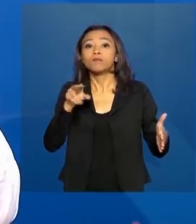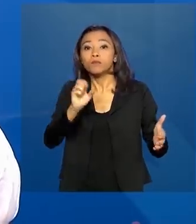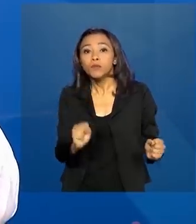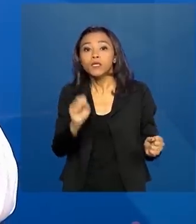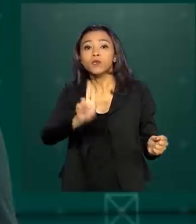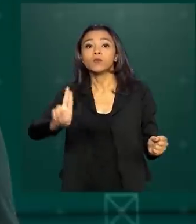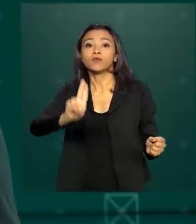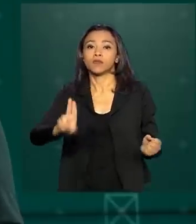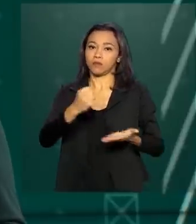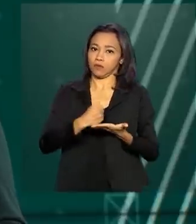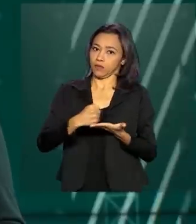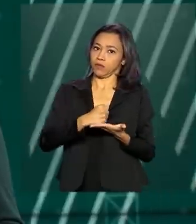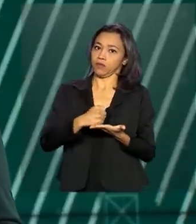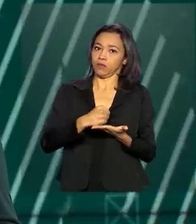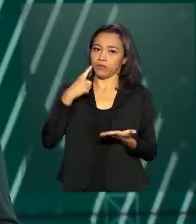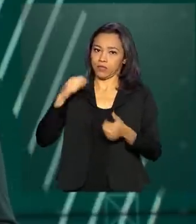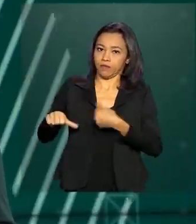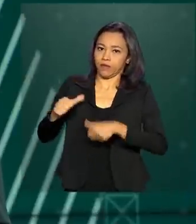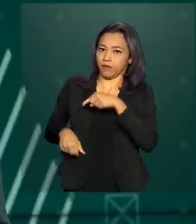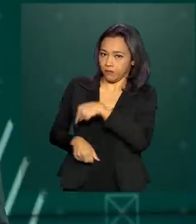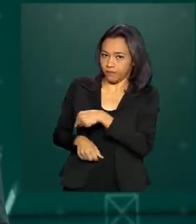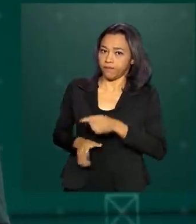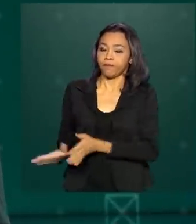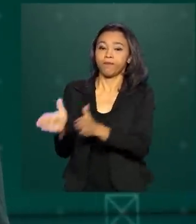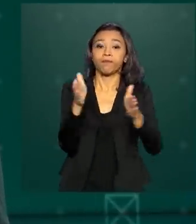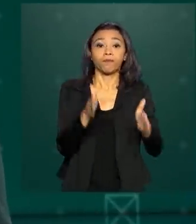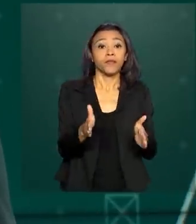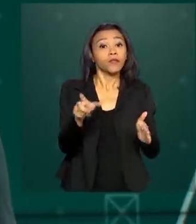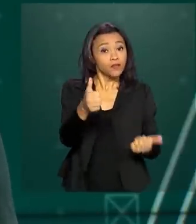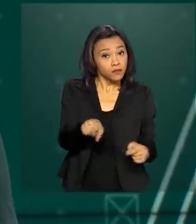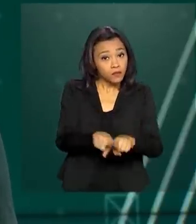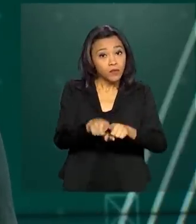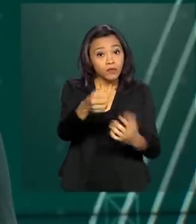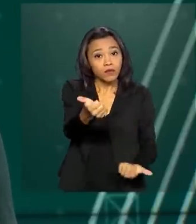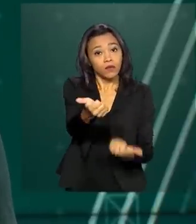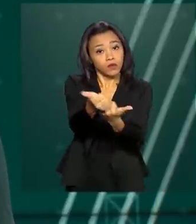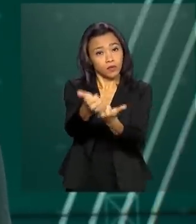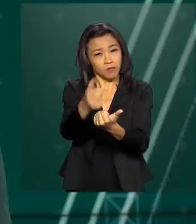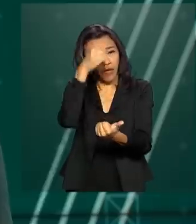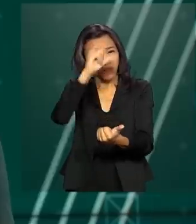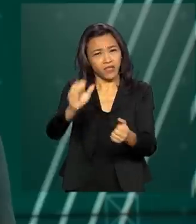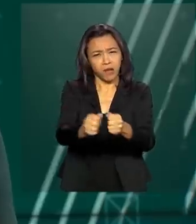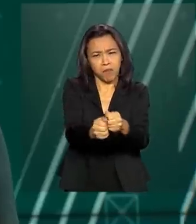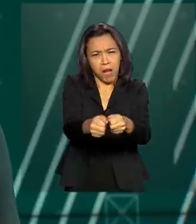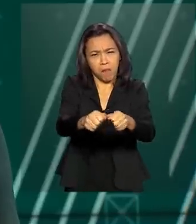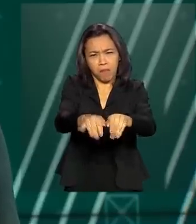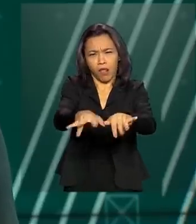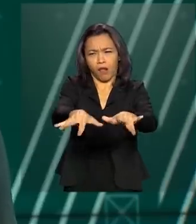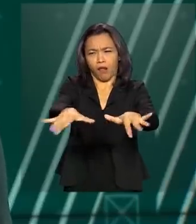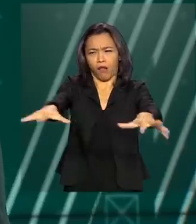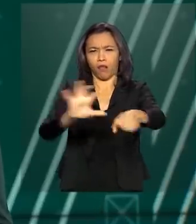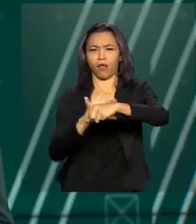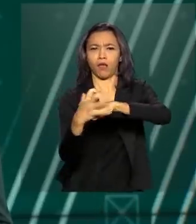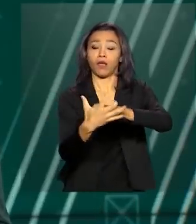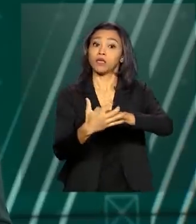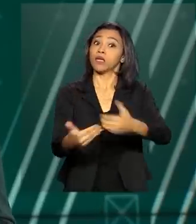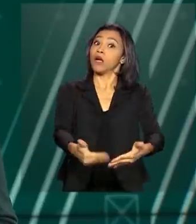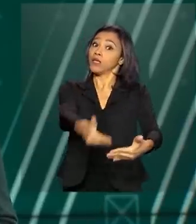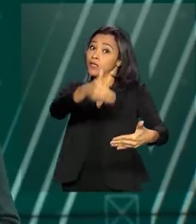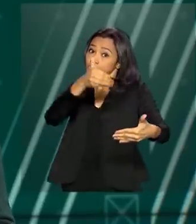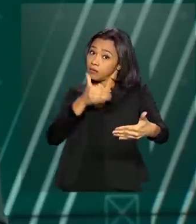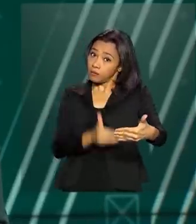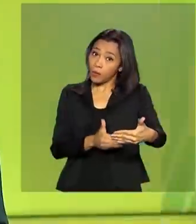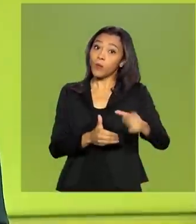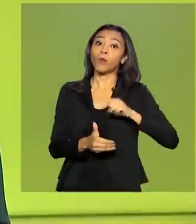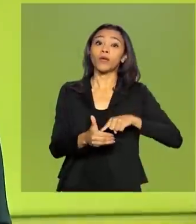utilizá-los. E para ajudar no enfrentamento à pandemia de coronavírus, o Ministério da Educação autorizou a antecipação